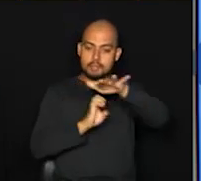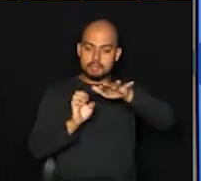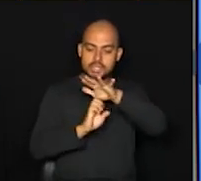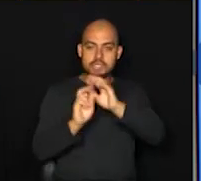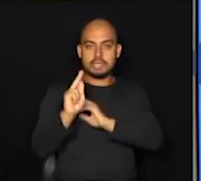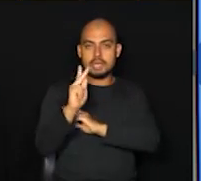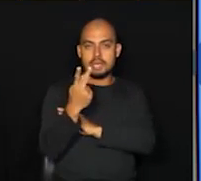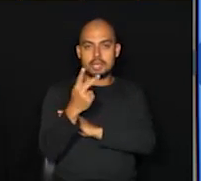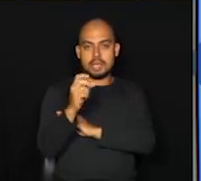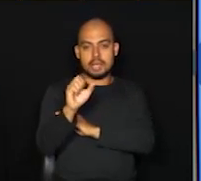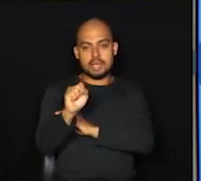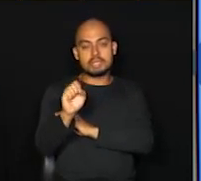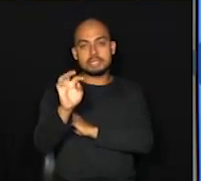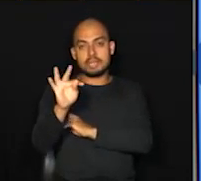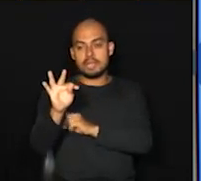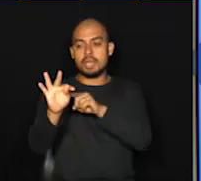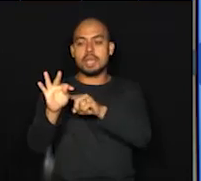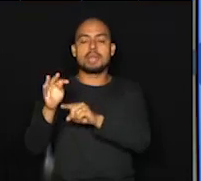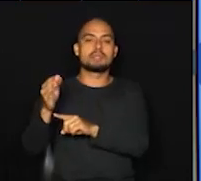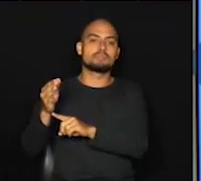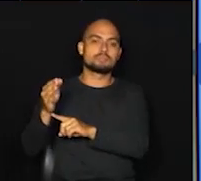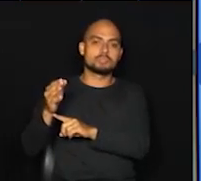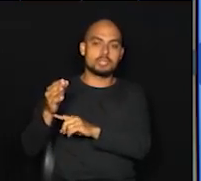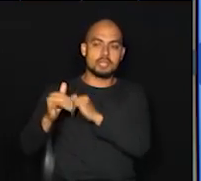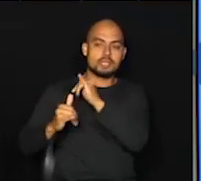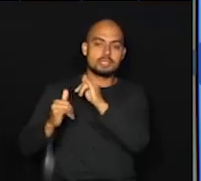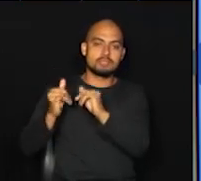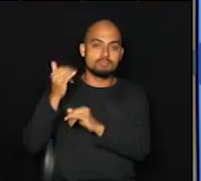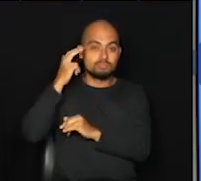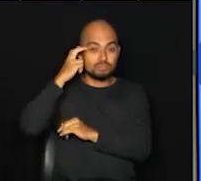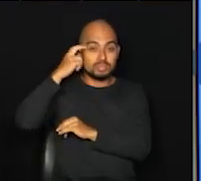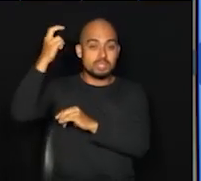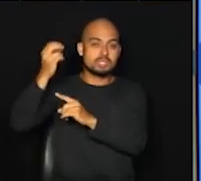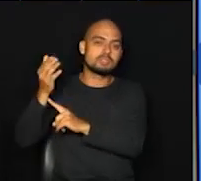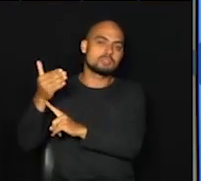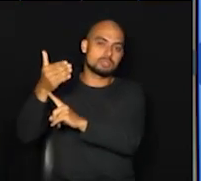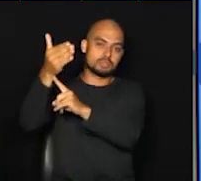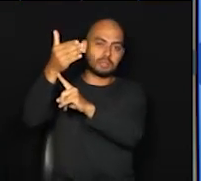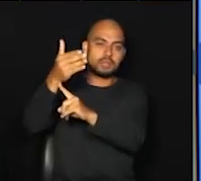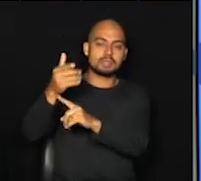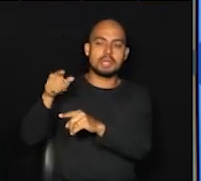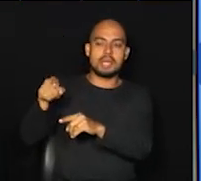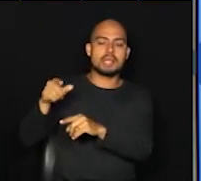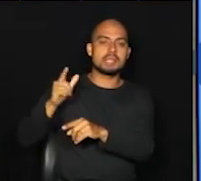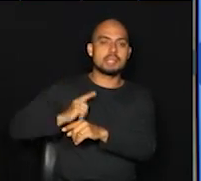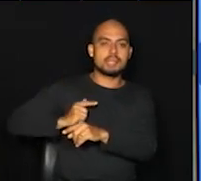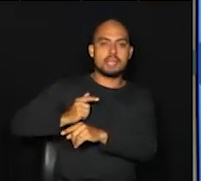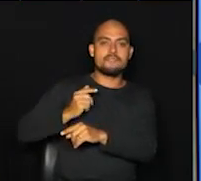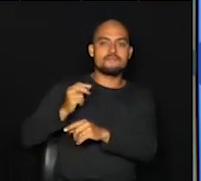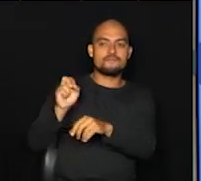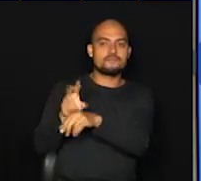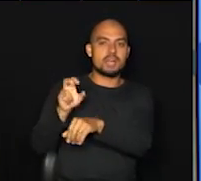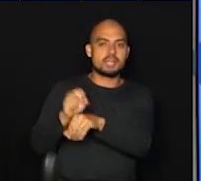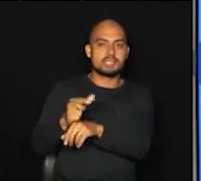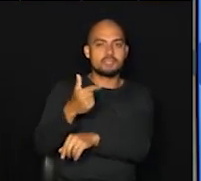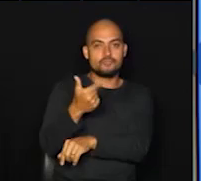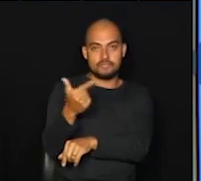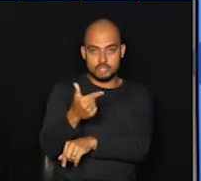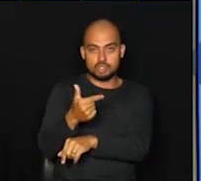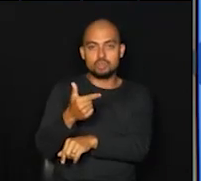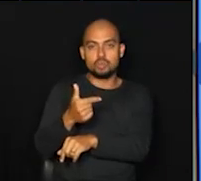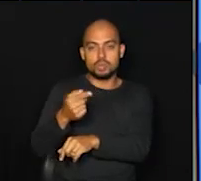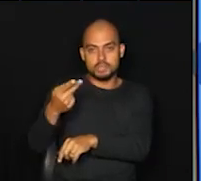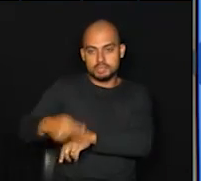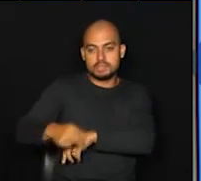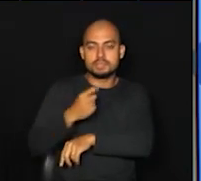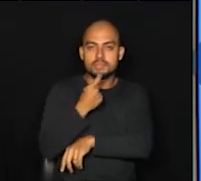especializada em tecnologia da informação para ecossistema de pagamentos, está com 22 vagas abertas aqui em